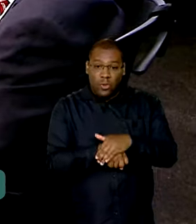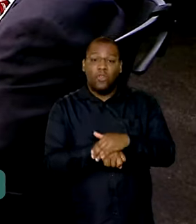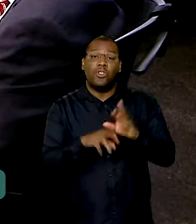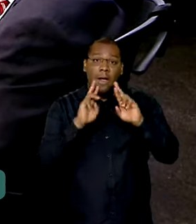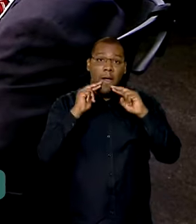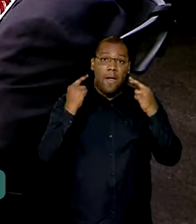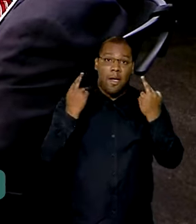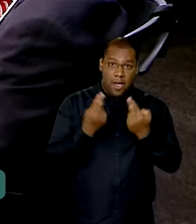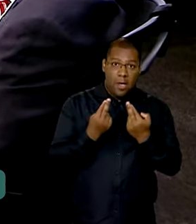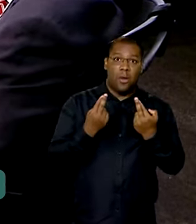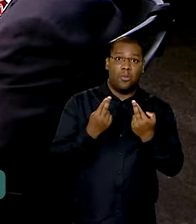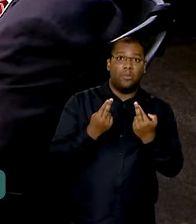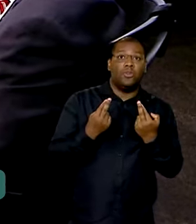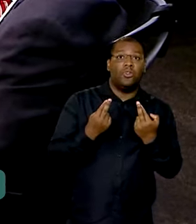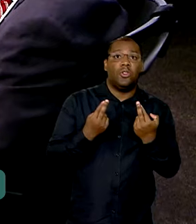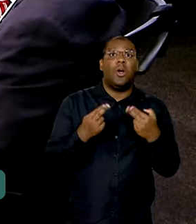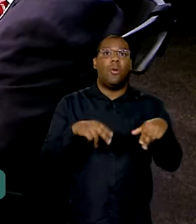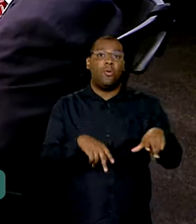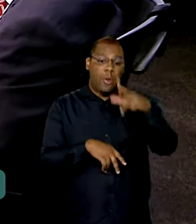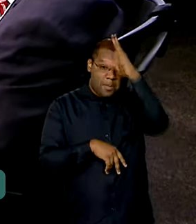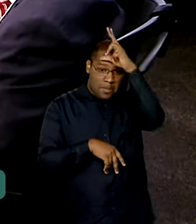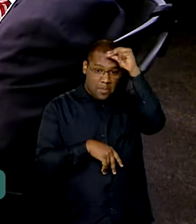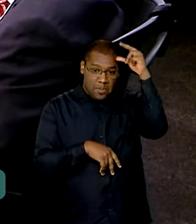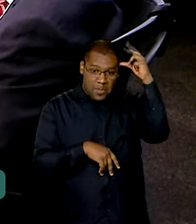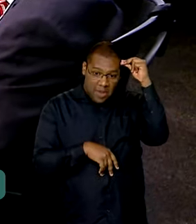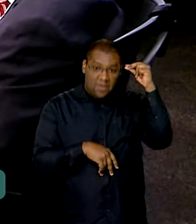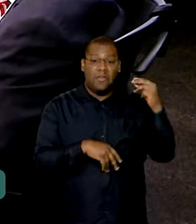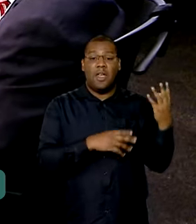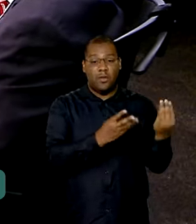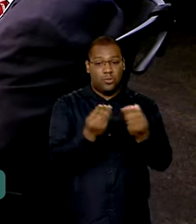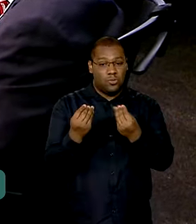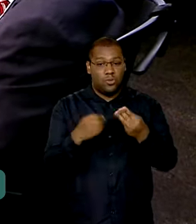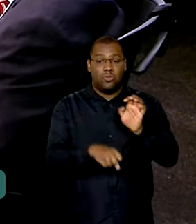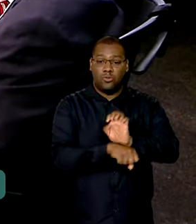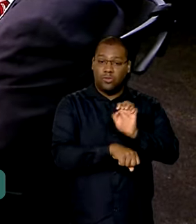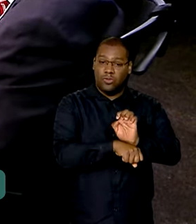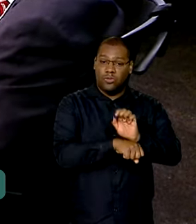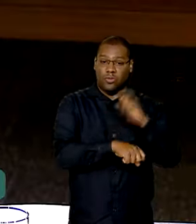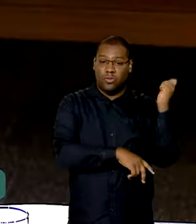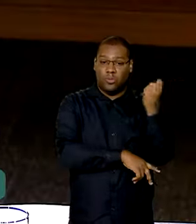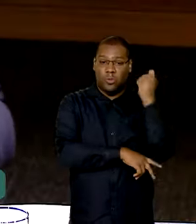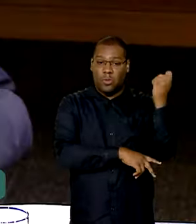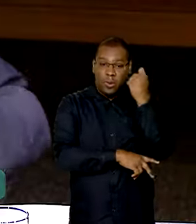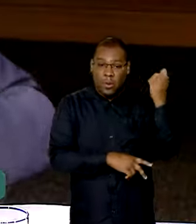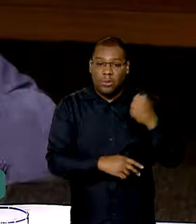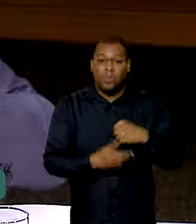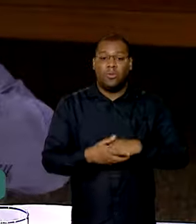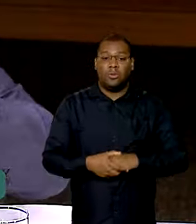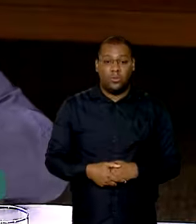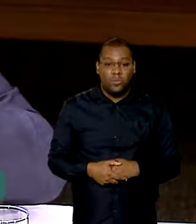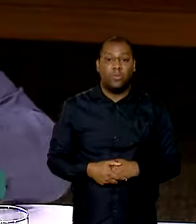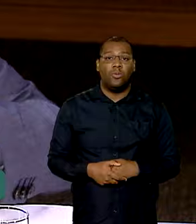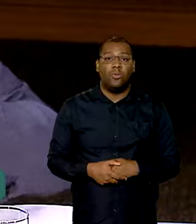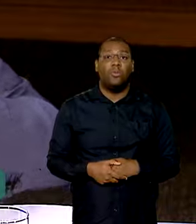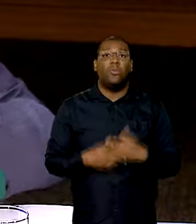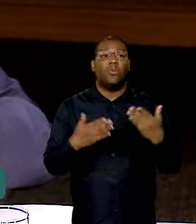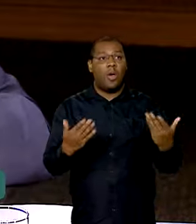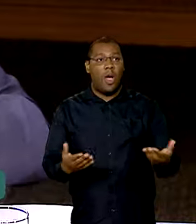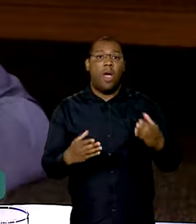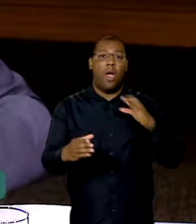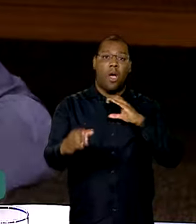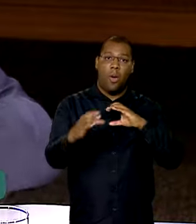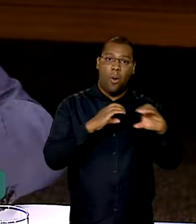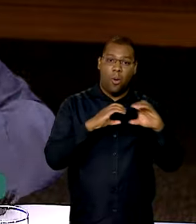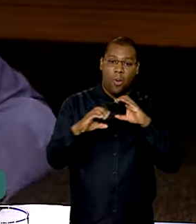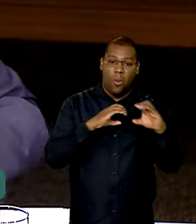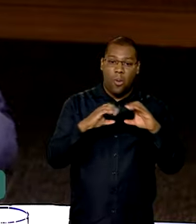no Estado do Rio Grande do Sul para que o governo federal possa atender às suas necessidades e fazer com que a conversa com o